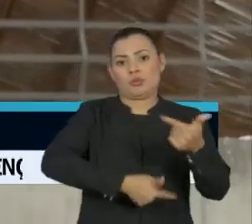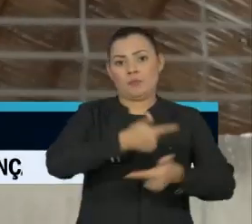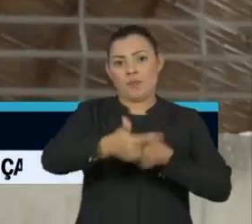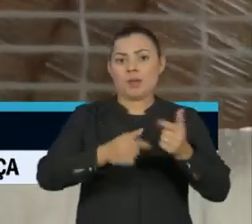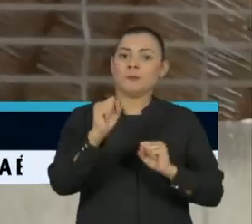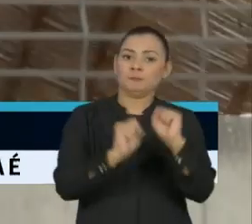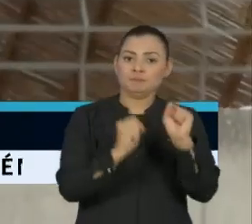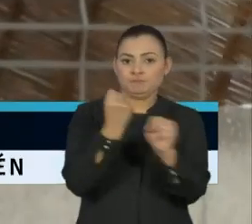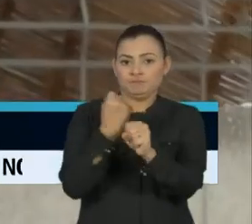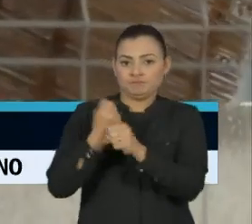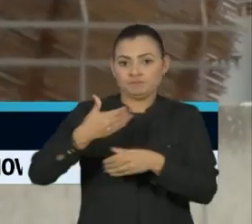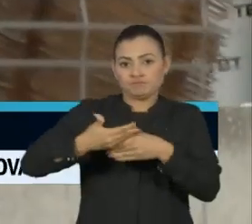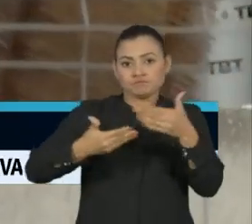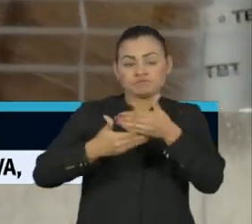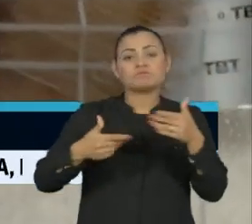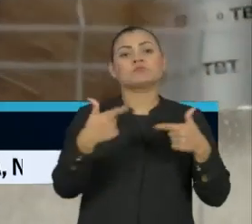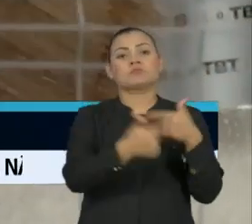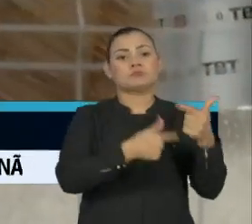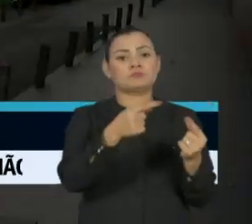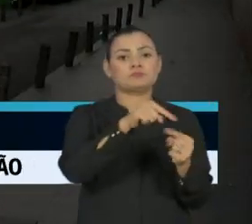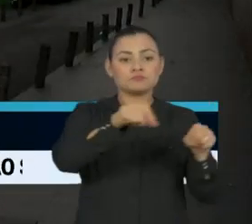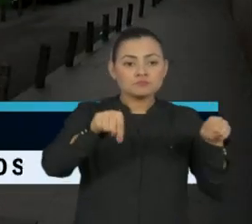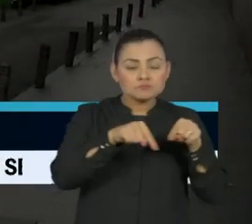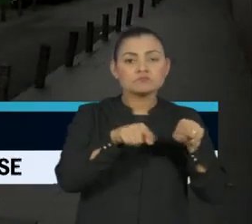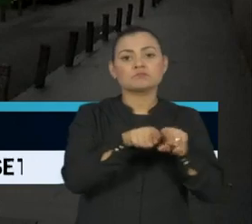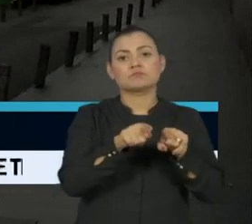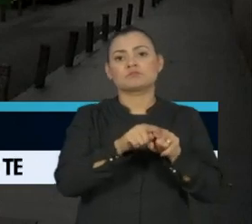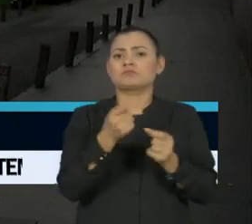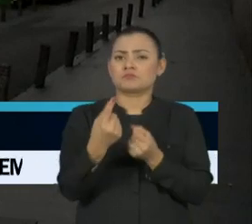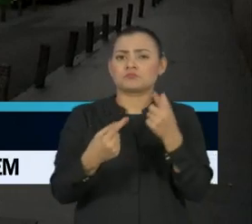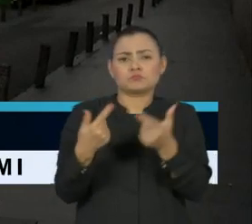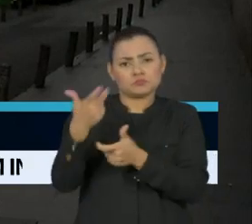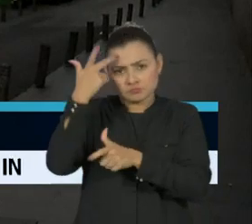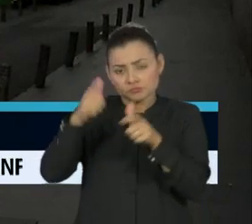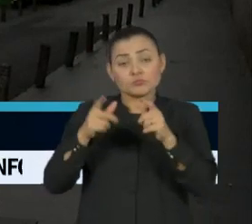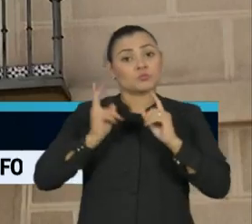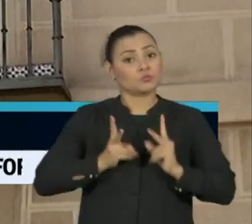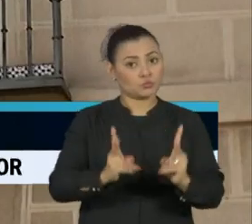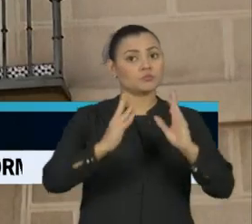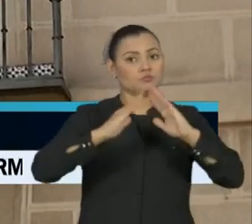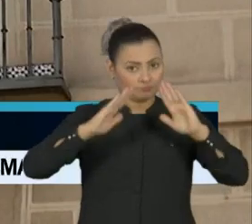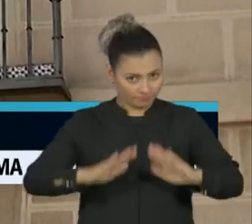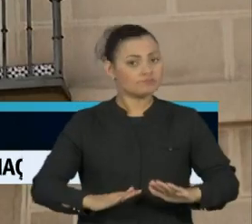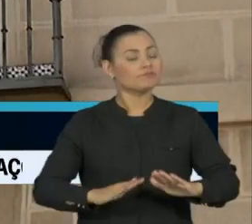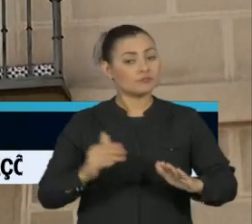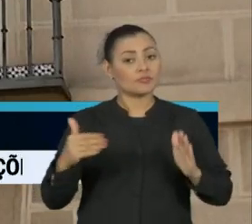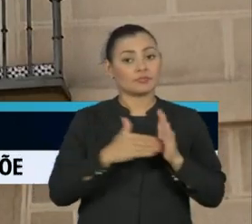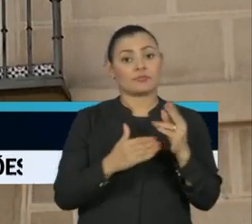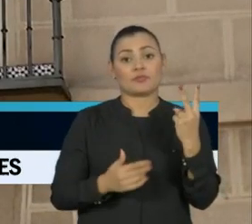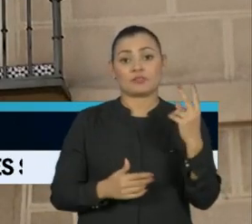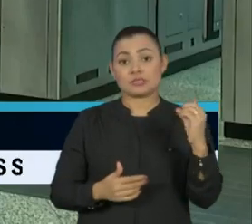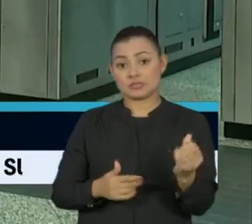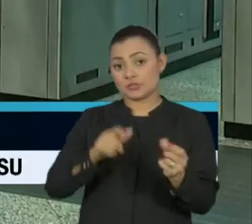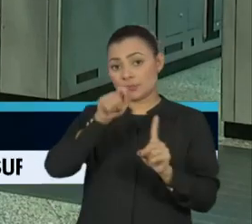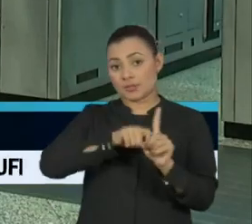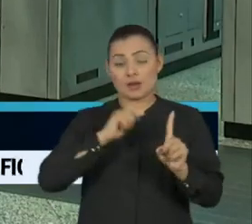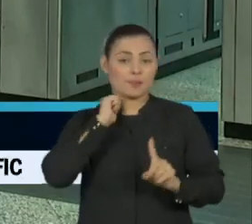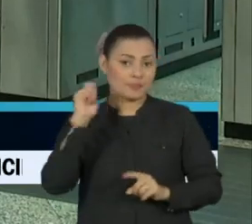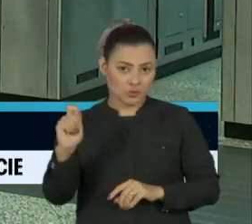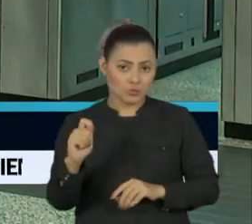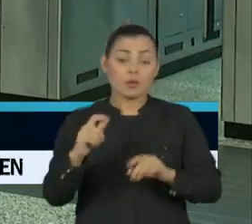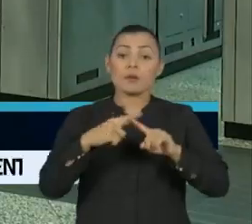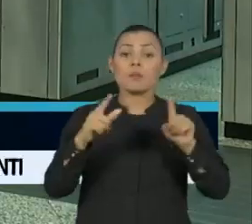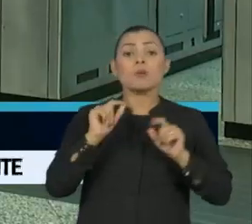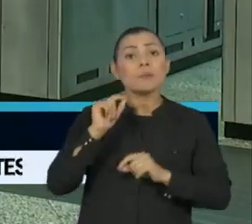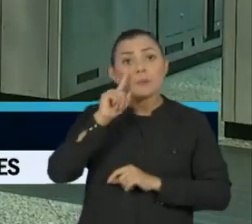indústria e escritórios voltam ao trabalho. A maioria da população vai continuar confinada até 26 de abril. Para diminuir